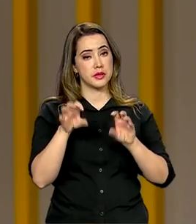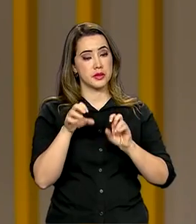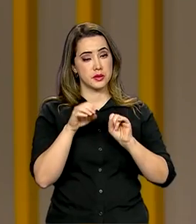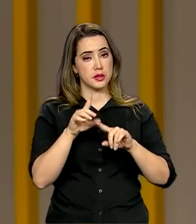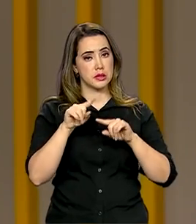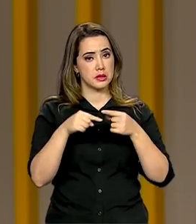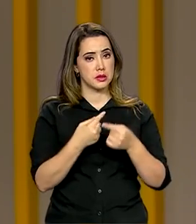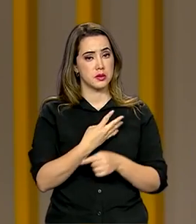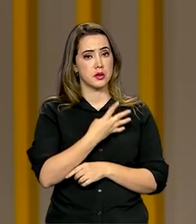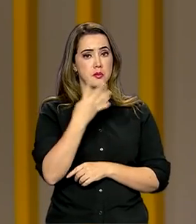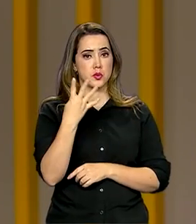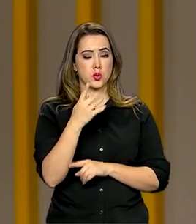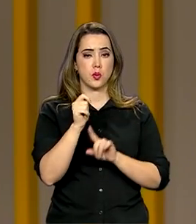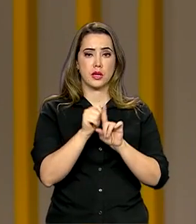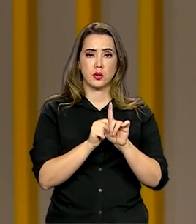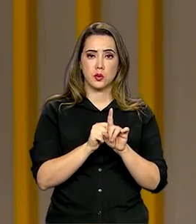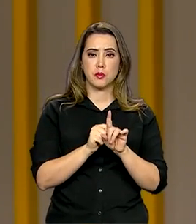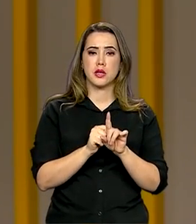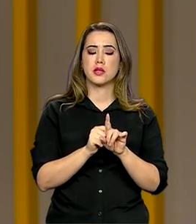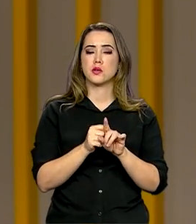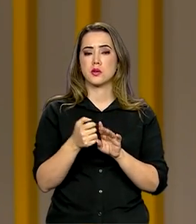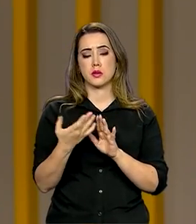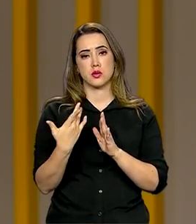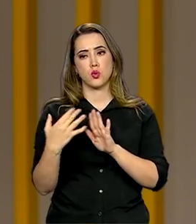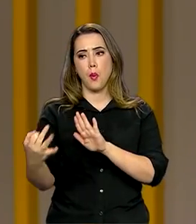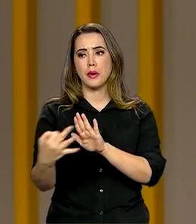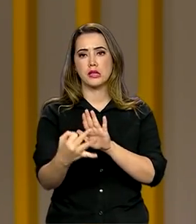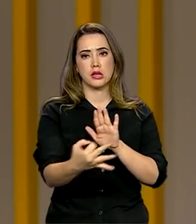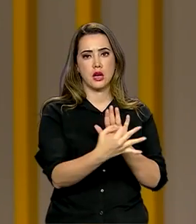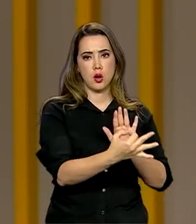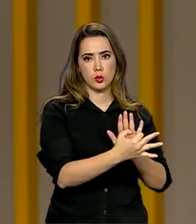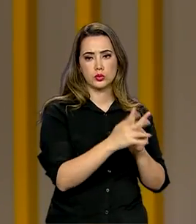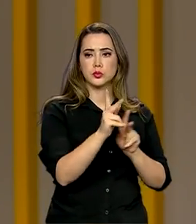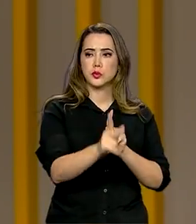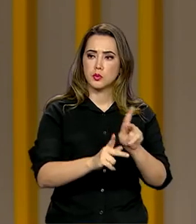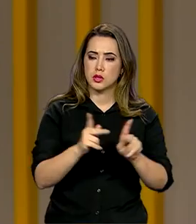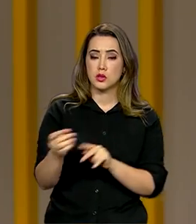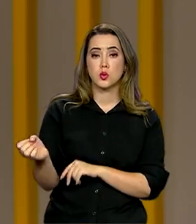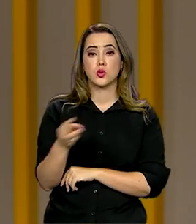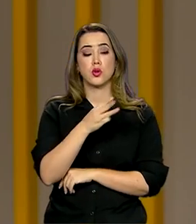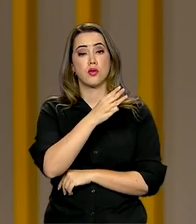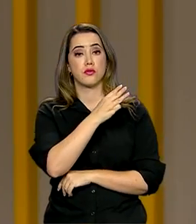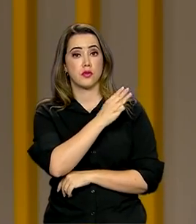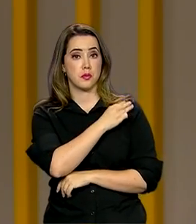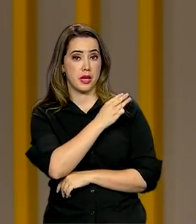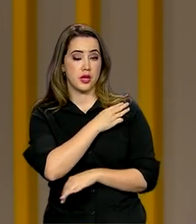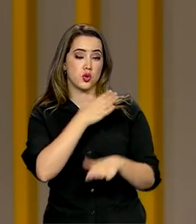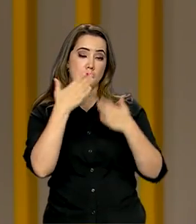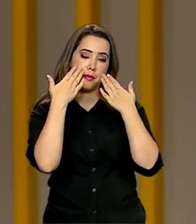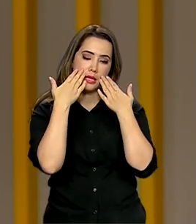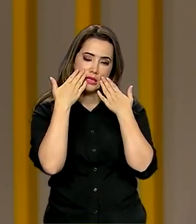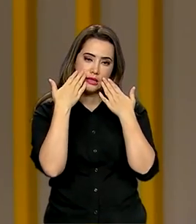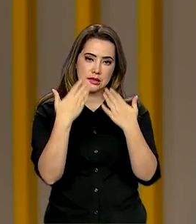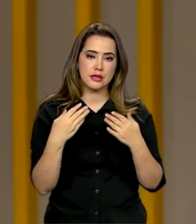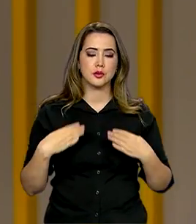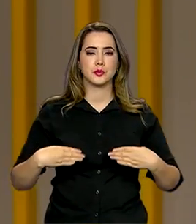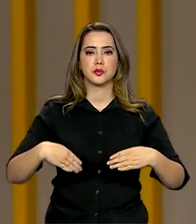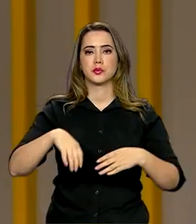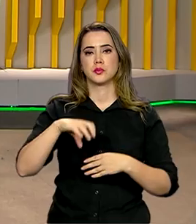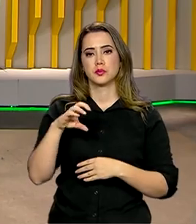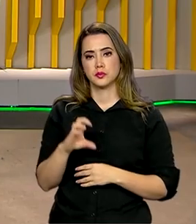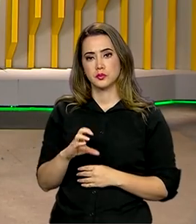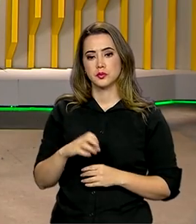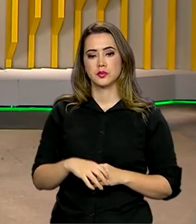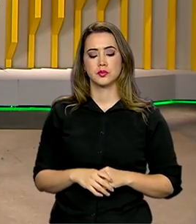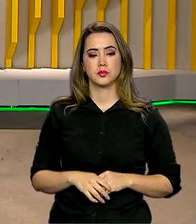Depois de quatro meses em consulta pública, as propostas para o novo ensino médio foram apresentadas pelo Ministério da Educação.